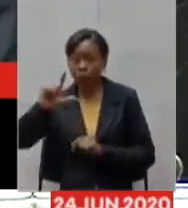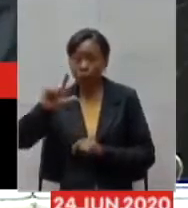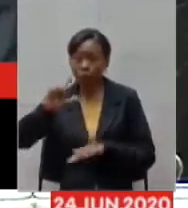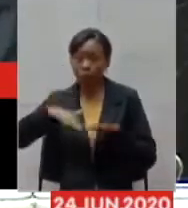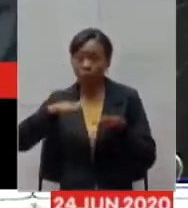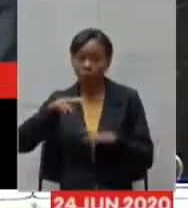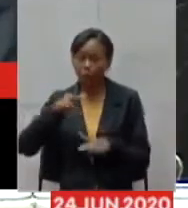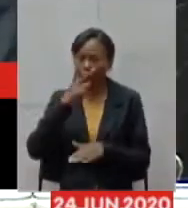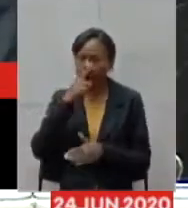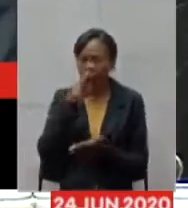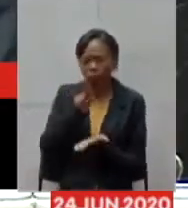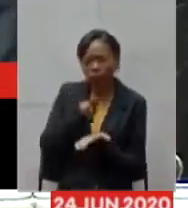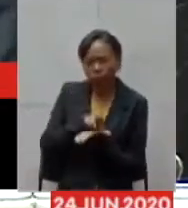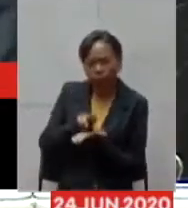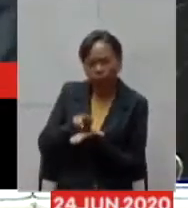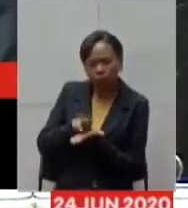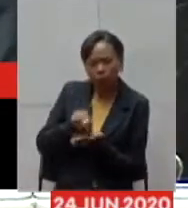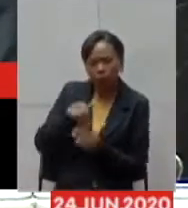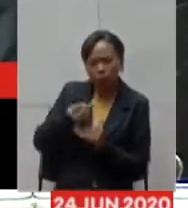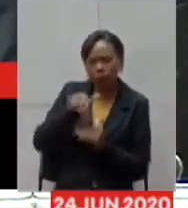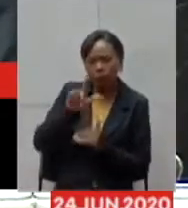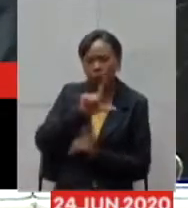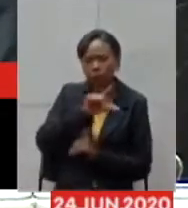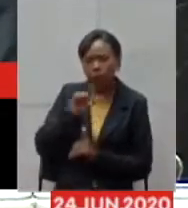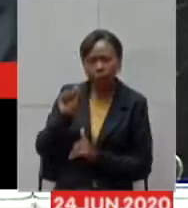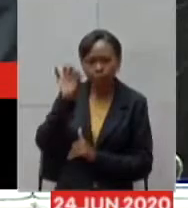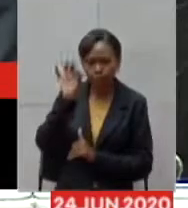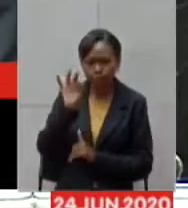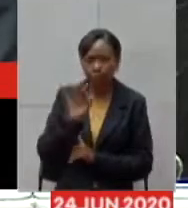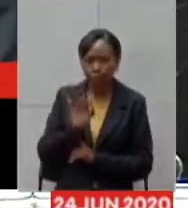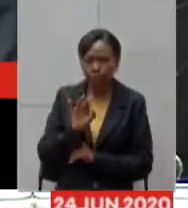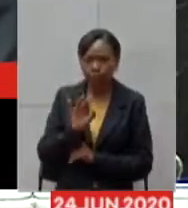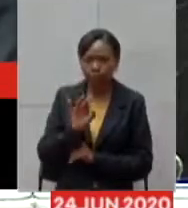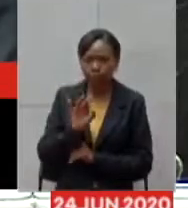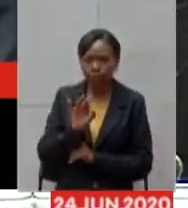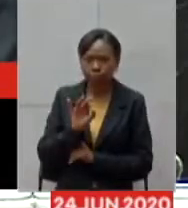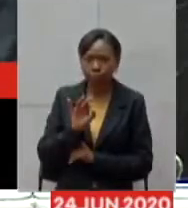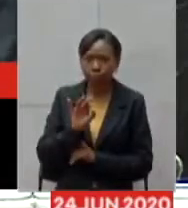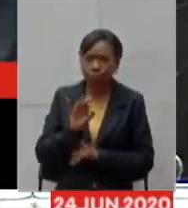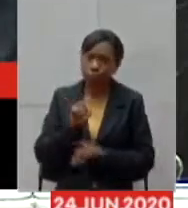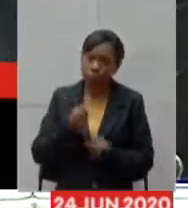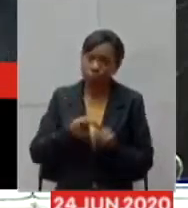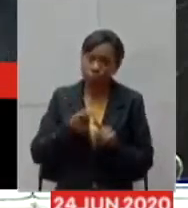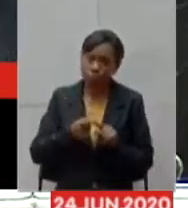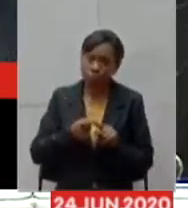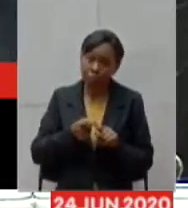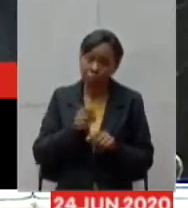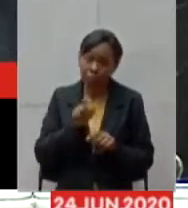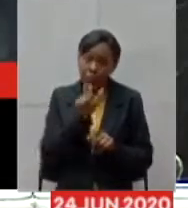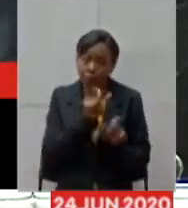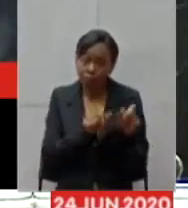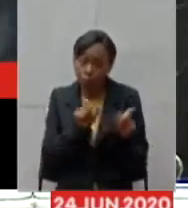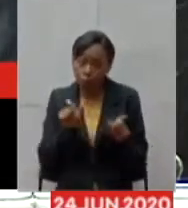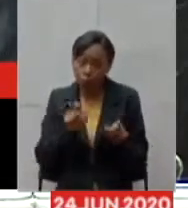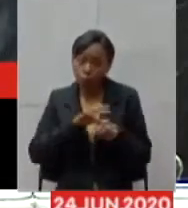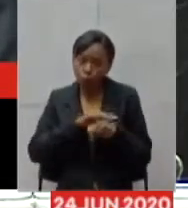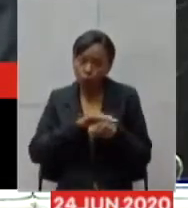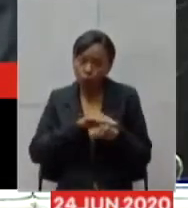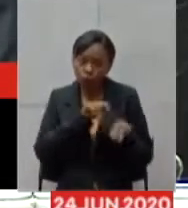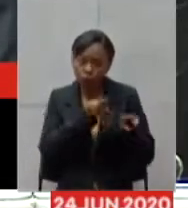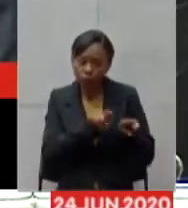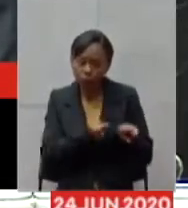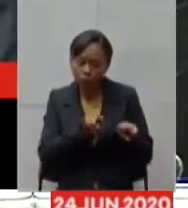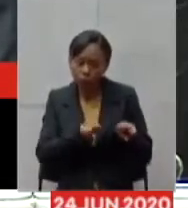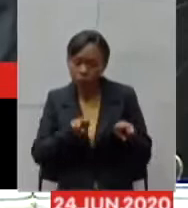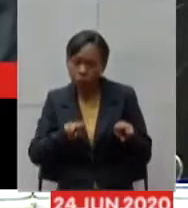% o que é virtualmente impossível nós só podemos colocar um paciente por leito então efetivamente esses